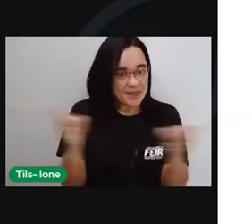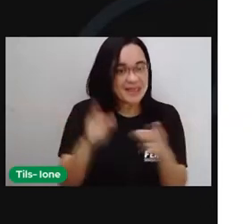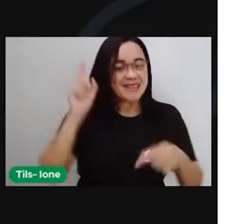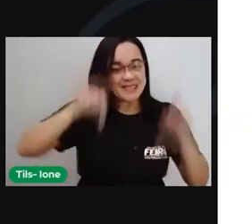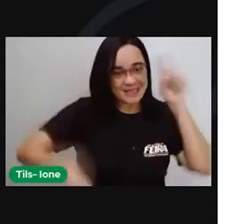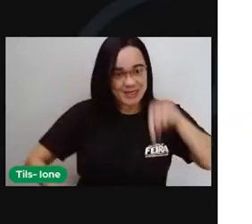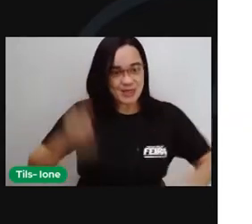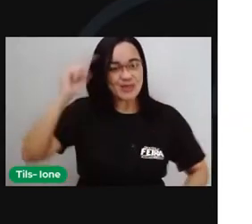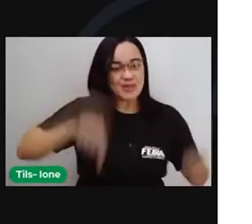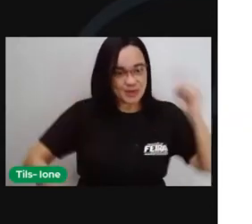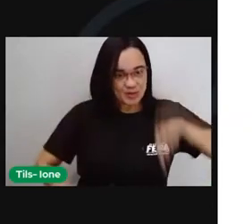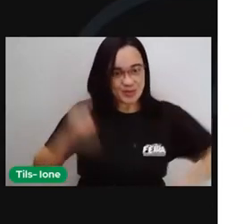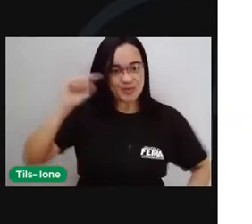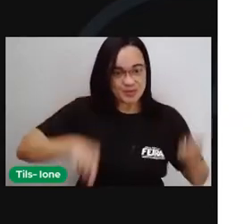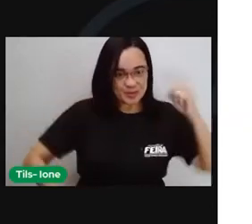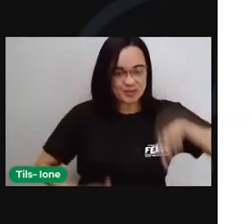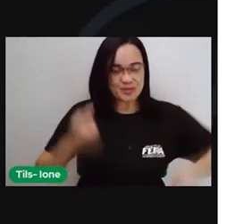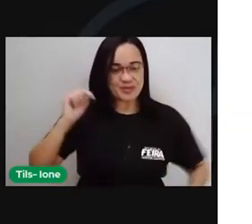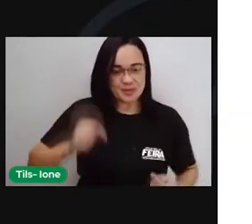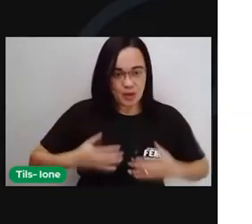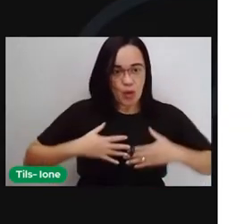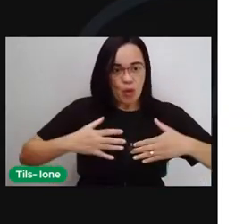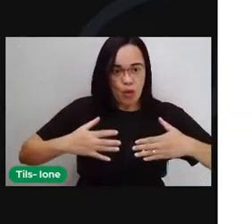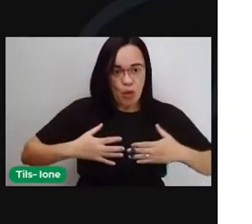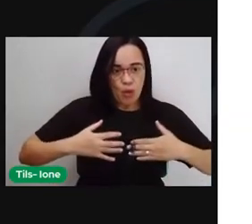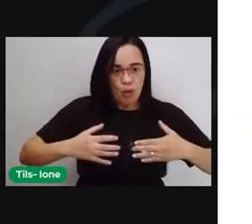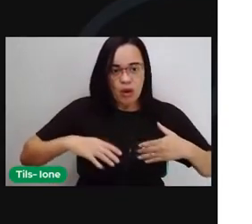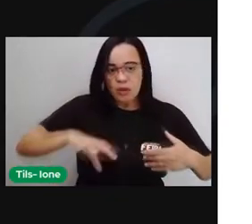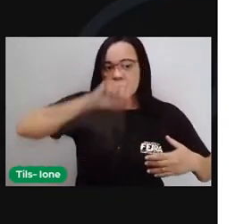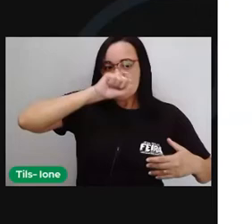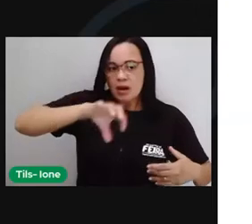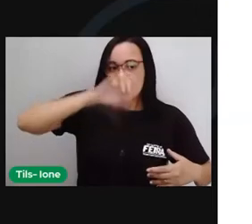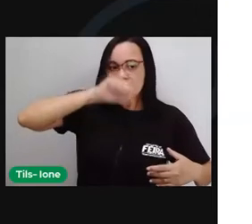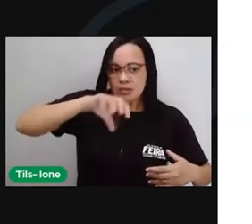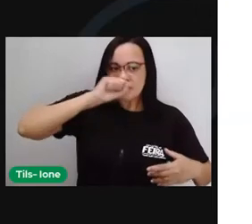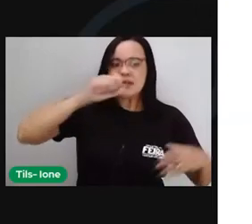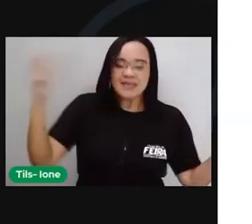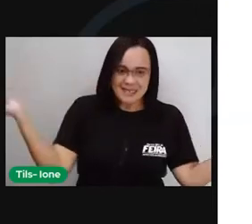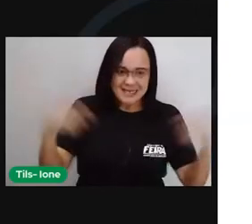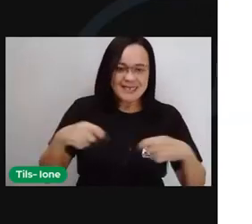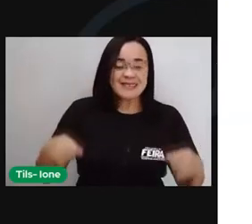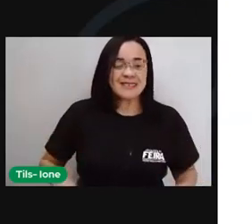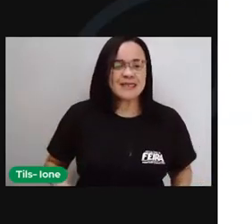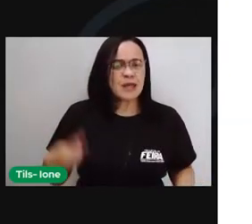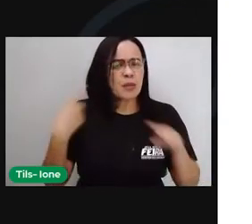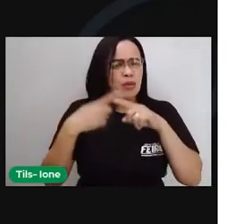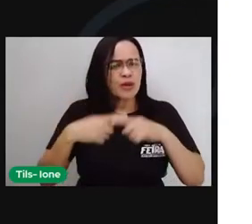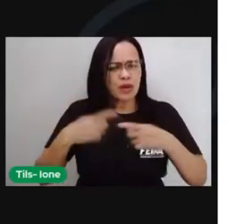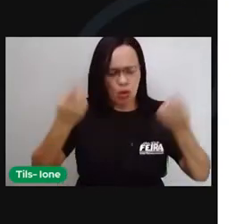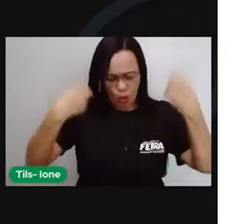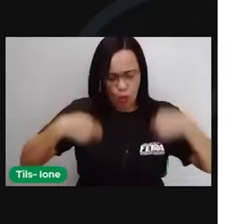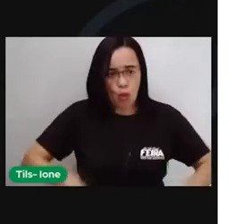circulação pulmonar. Vou te explicar. No nosso corpo, o coração e os pulmões ficam bem